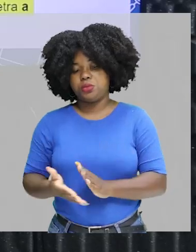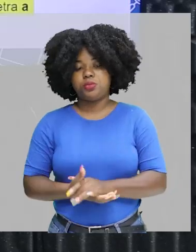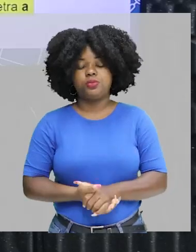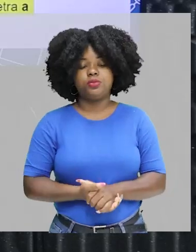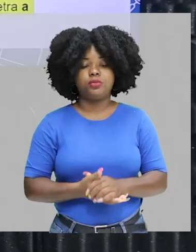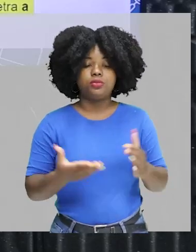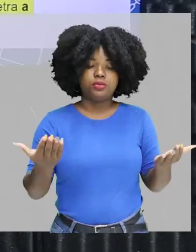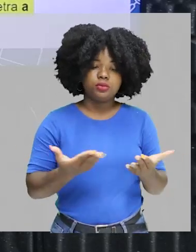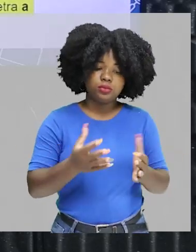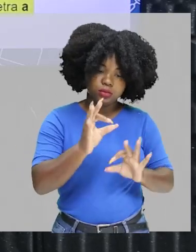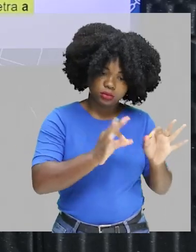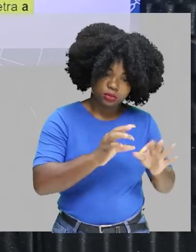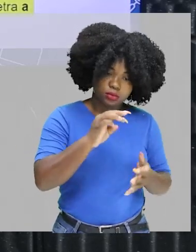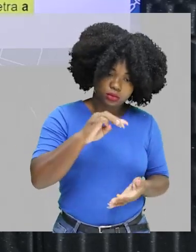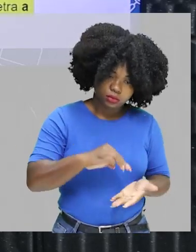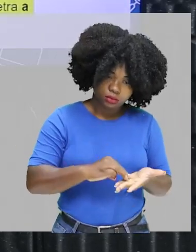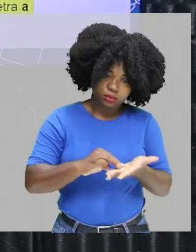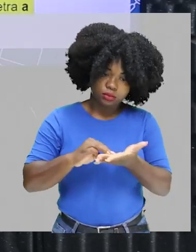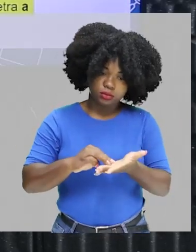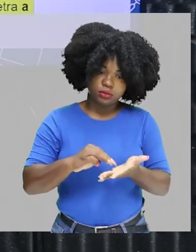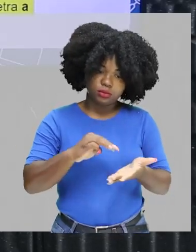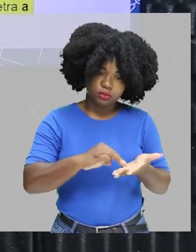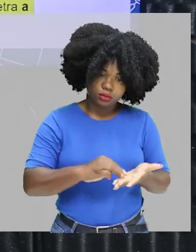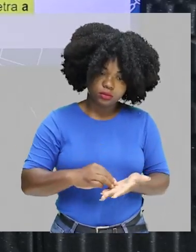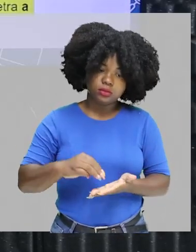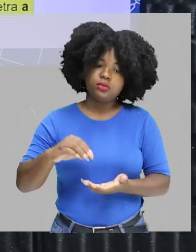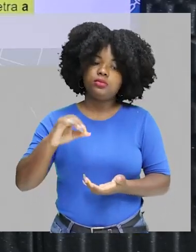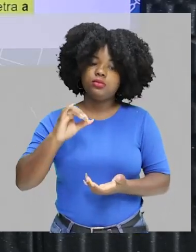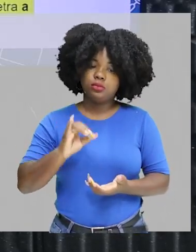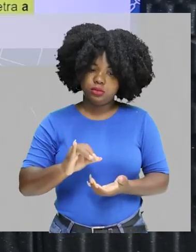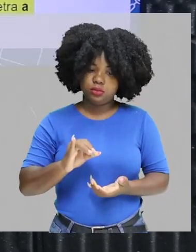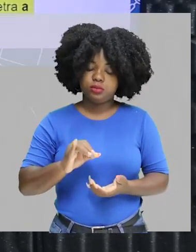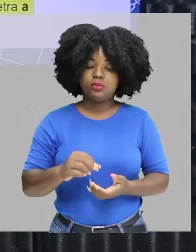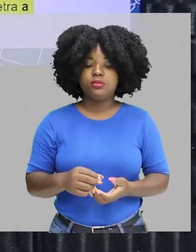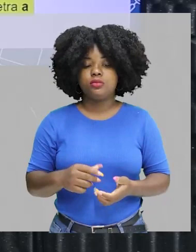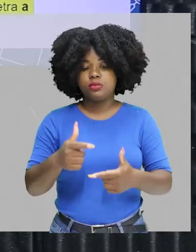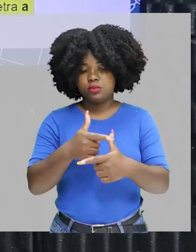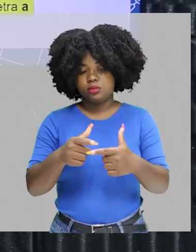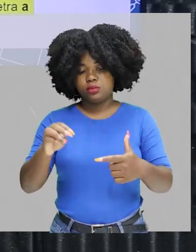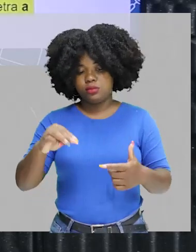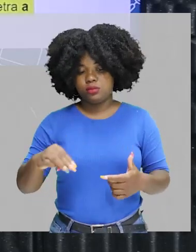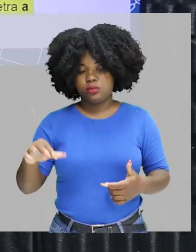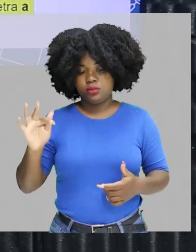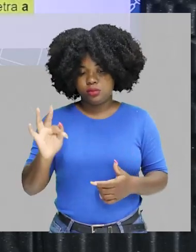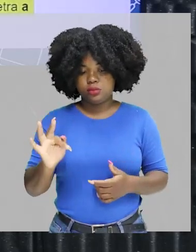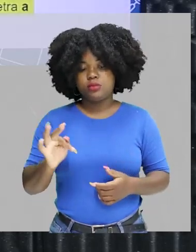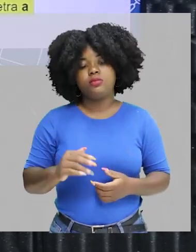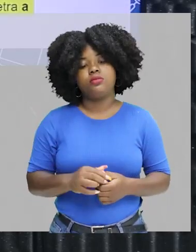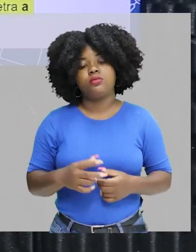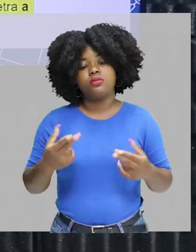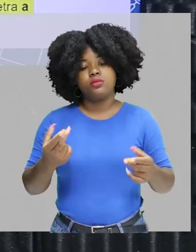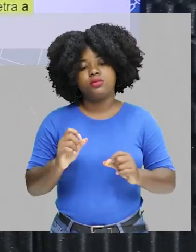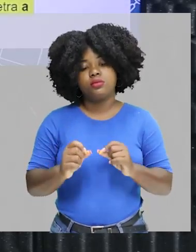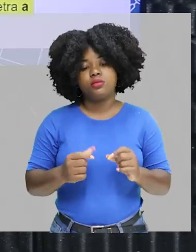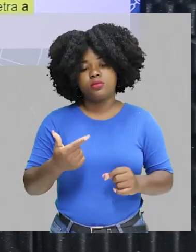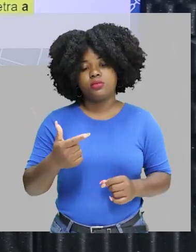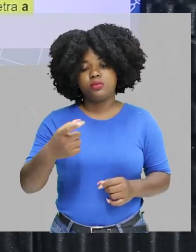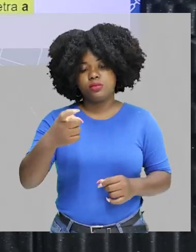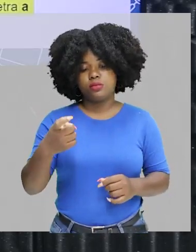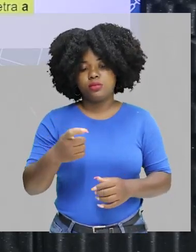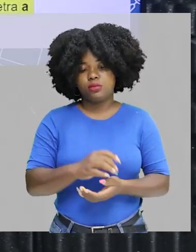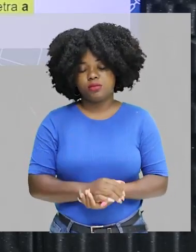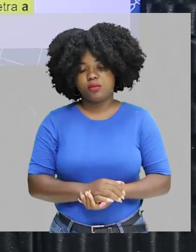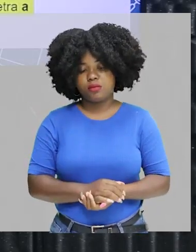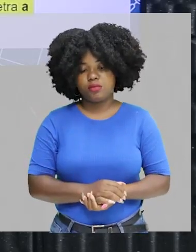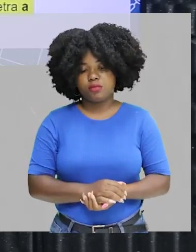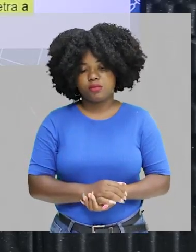Agora, vamos calcular a massa, a massa final. Massa inicial sobre a massa final vai ser igual a 2 elevado a x.